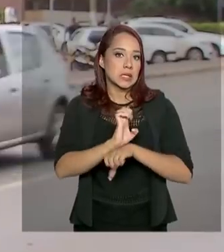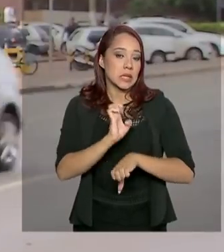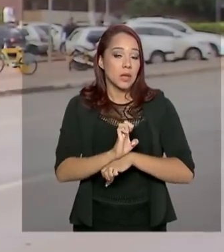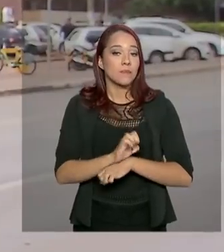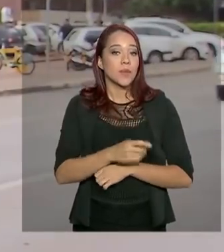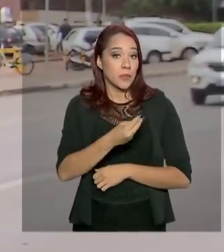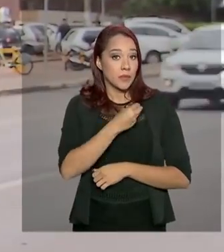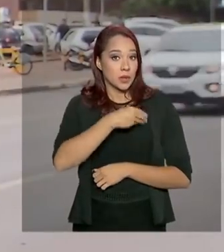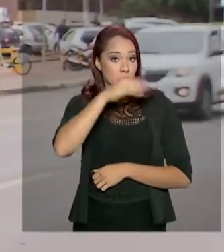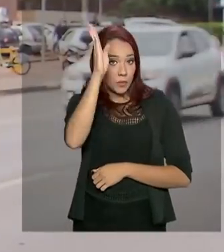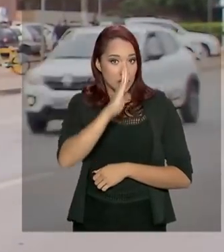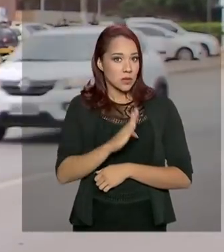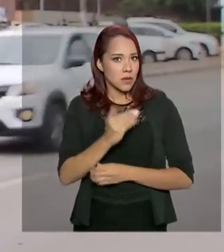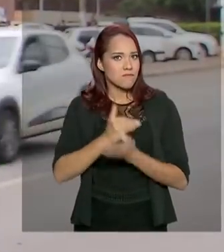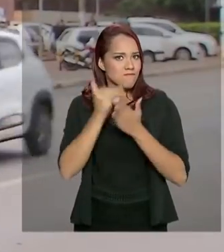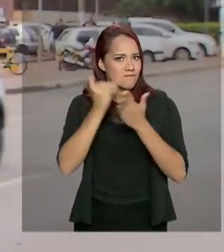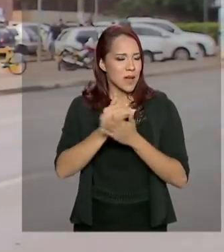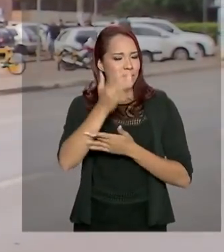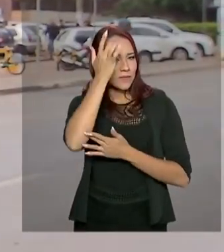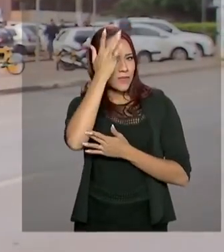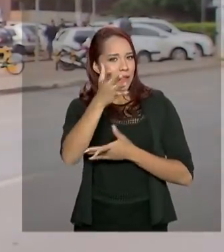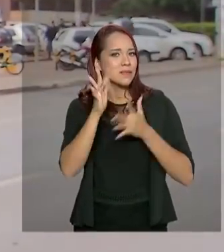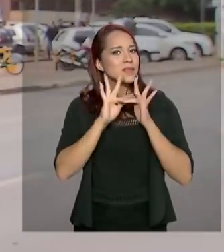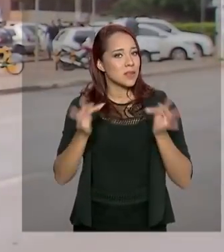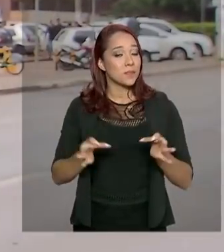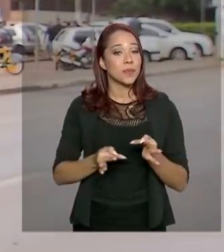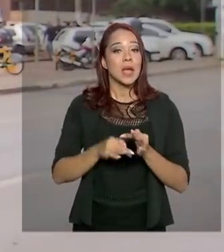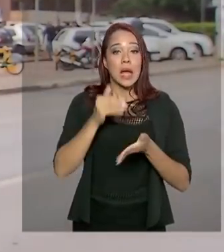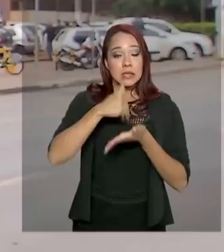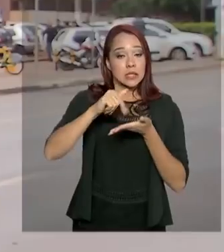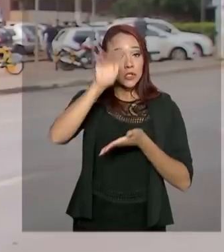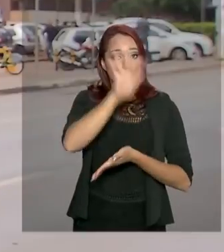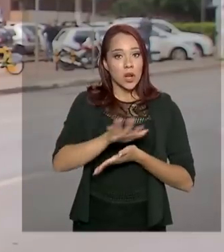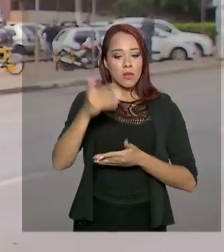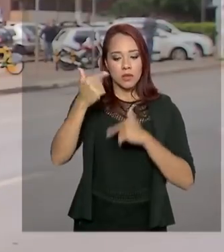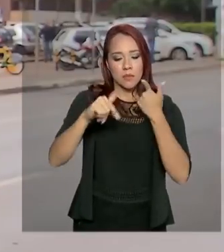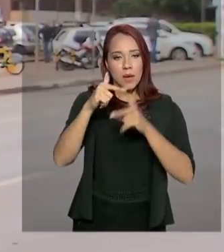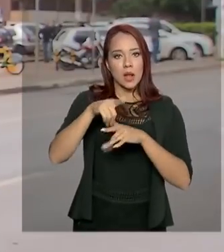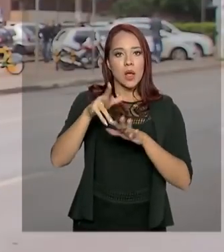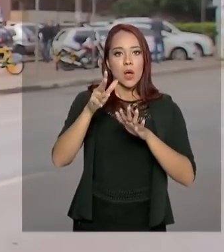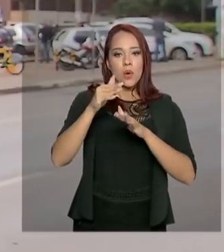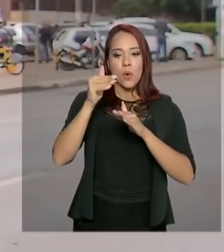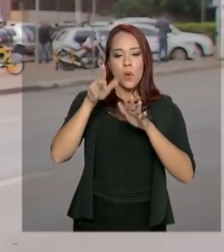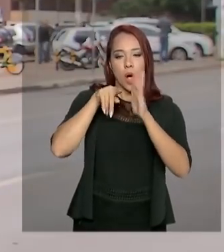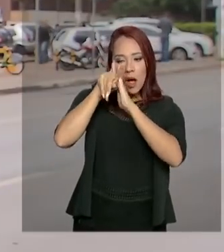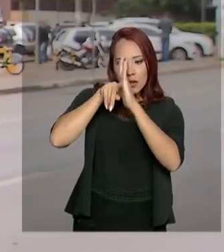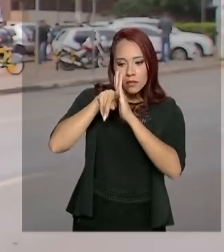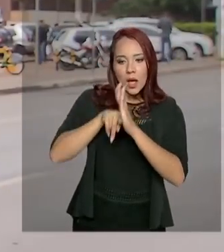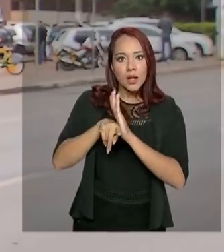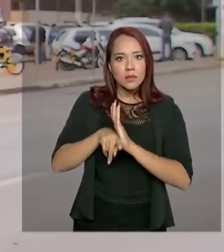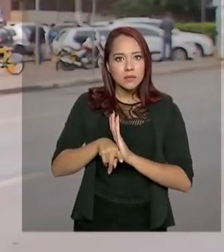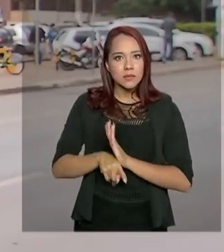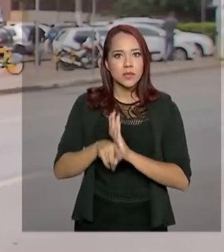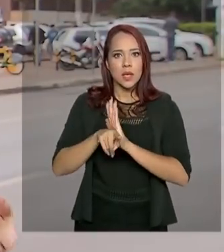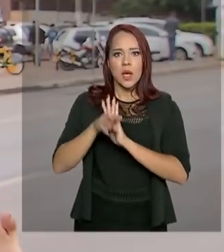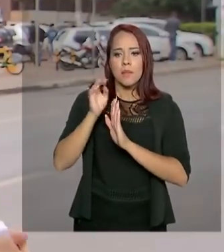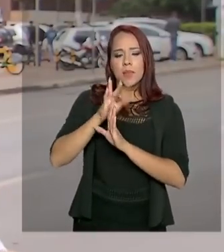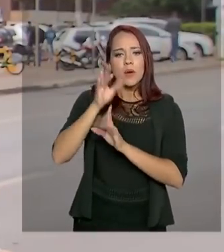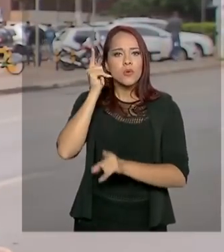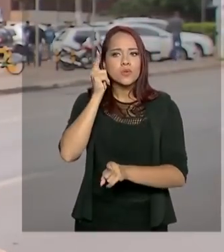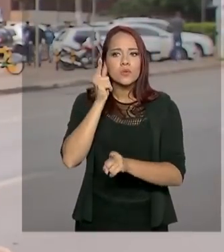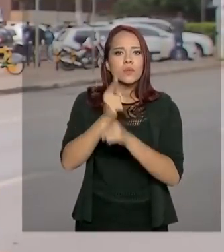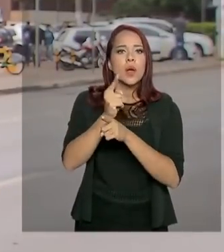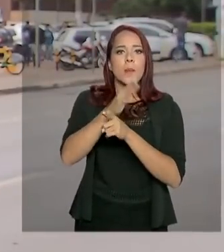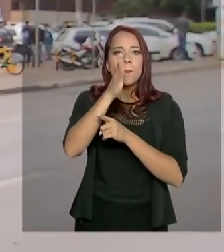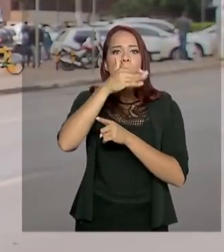brasileiro que quer empreender mais simples, a Secretaria-Geral trabalha com o Banco Mundial na análise de indicadores para medidas que